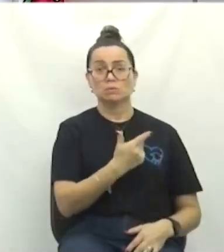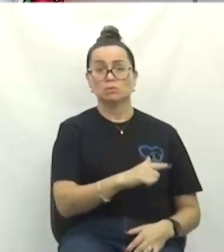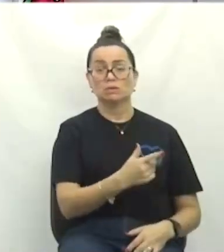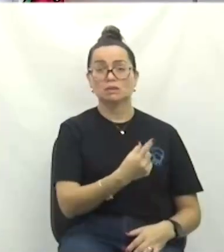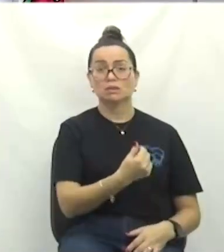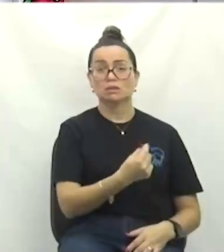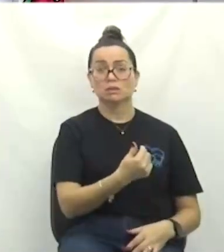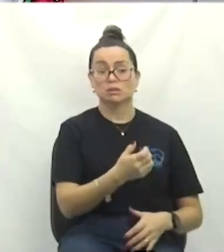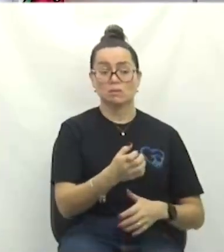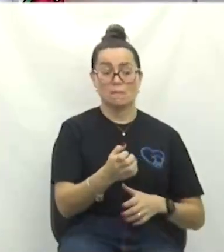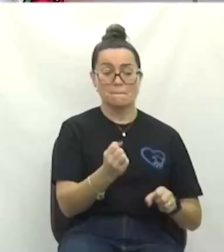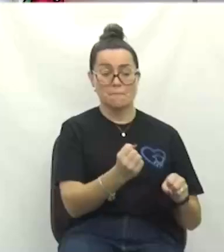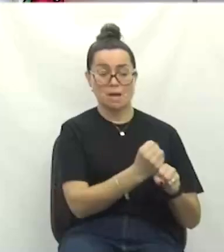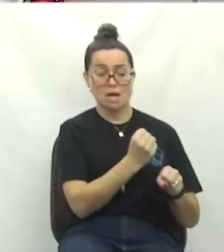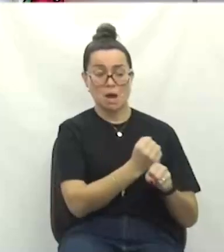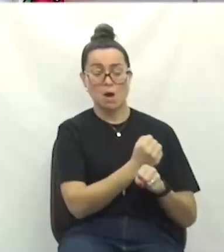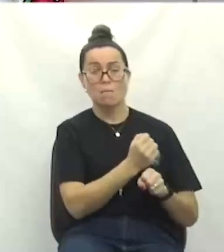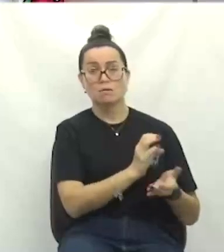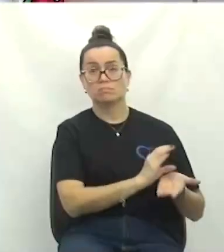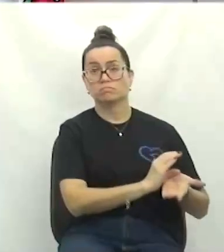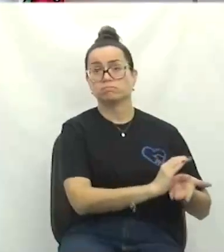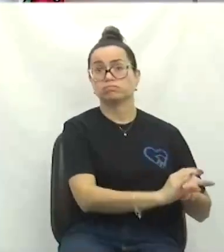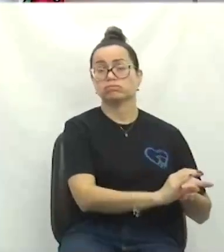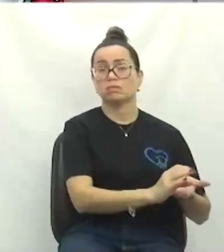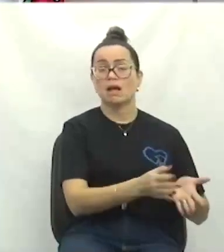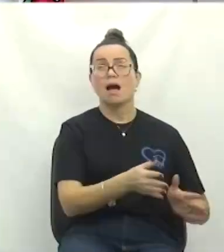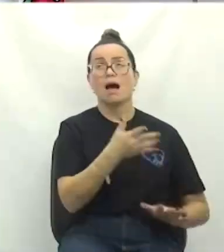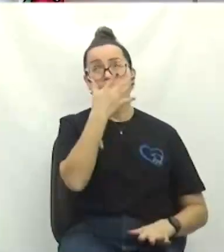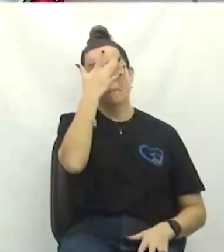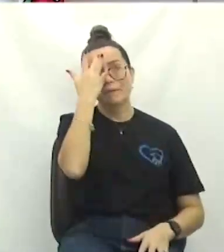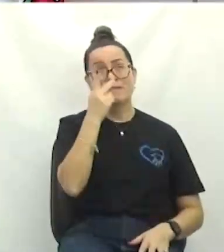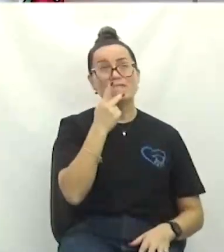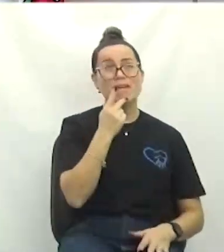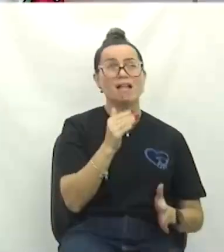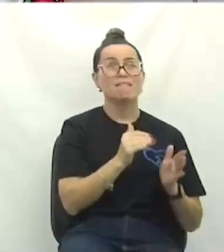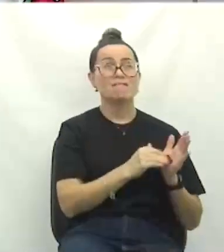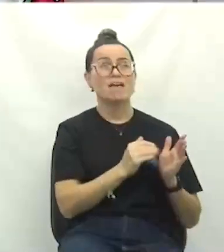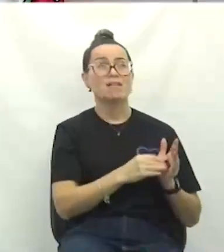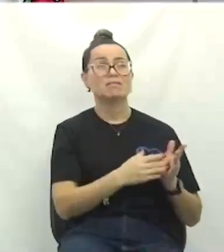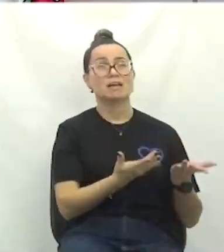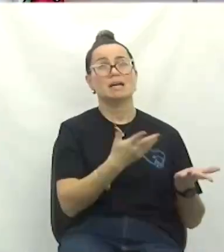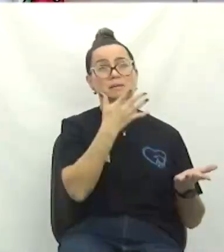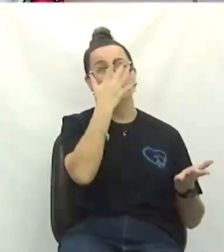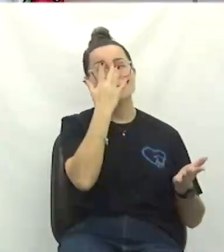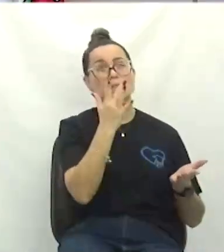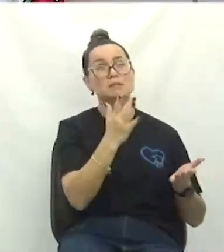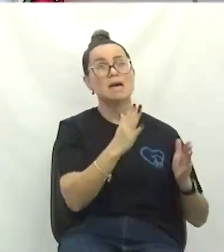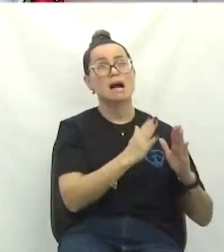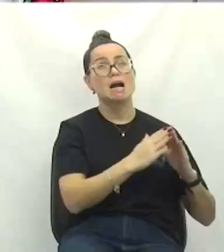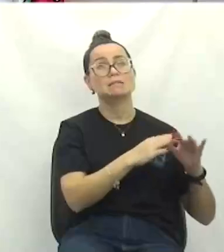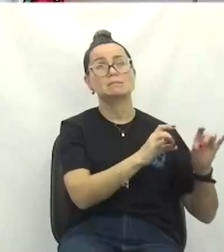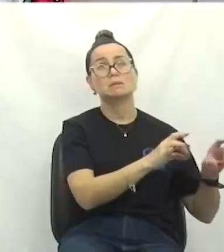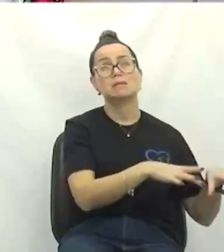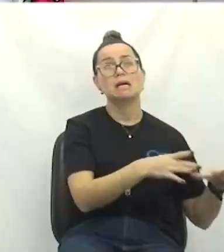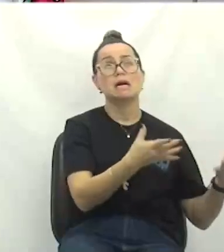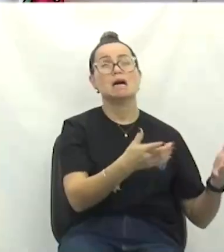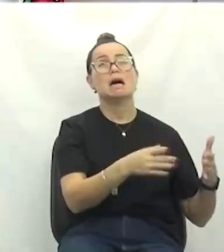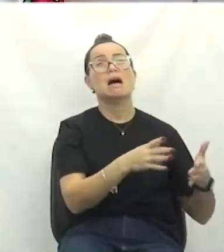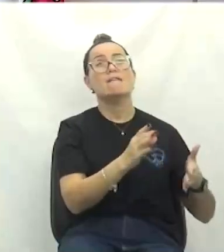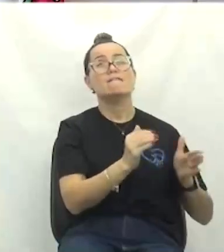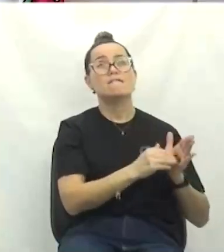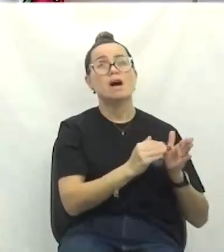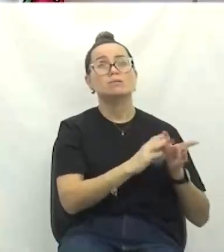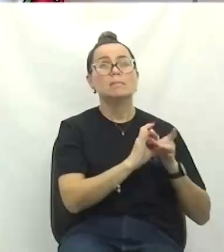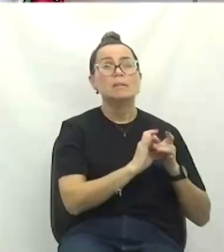Então, ah, mas se alega que falta desapropriação, que falta licença ambiental. A mesma alegação de dois anos atrás, vereador Tita.